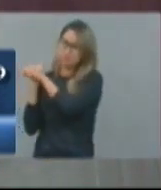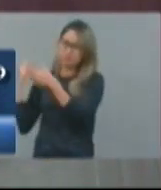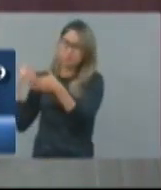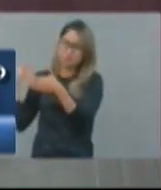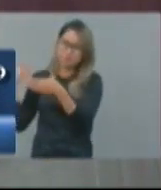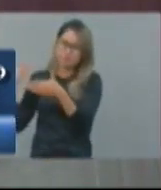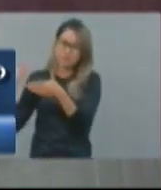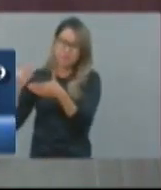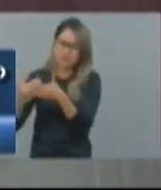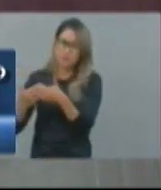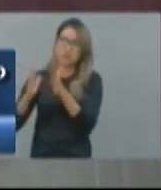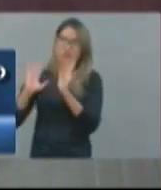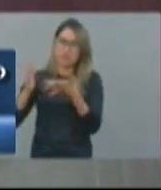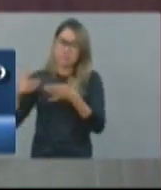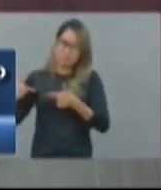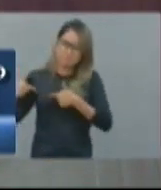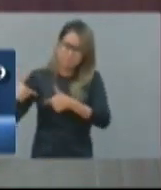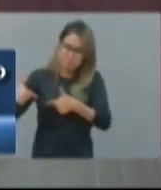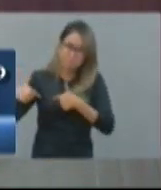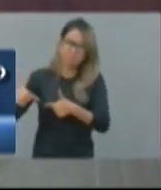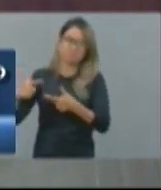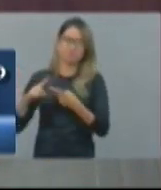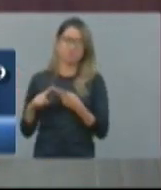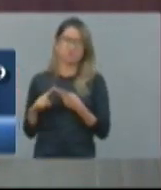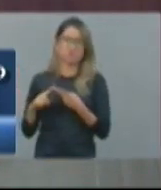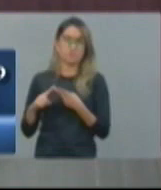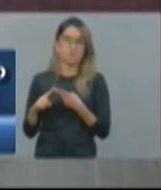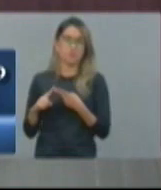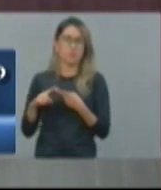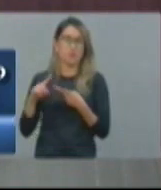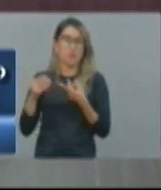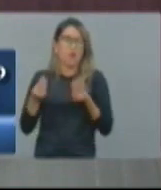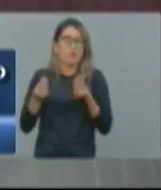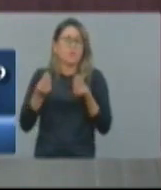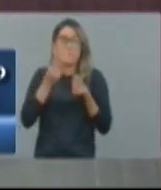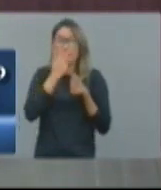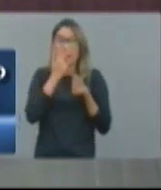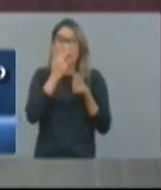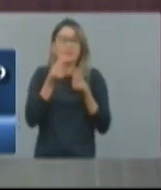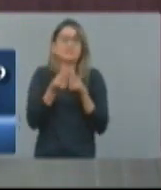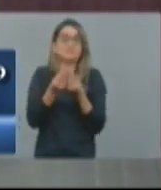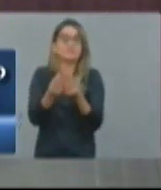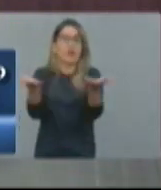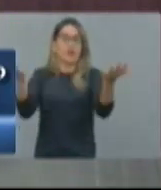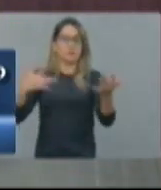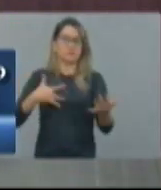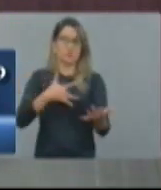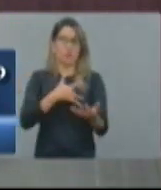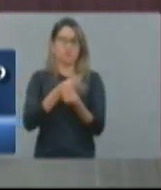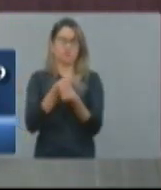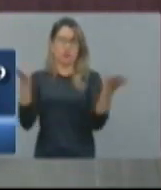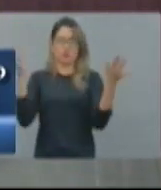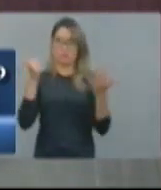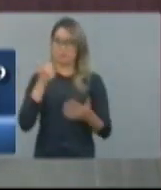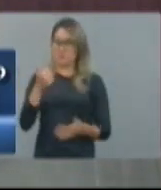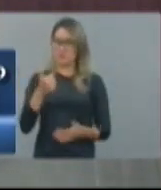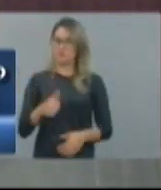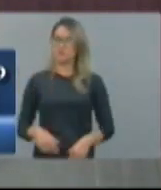essa saúde e qualidade a todos os cearense, queria ressaltar aqui um dado que já vem sendo bastante